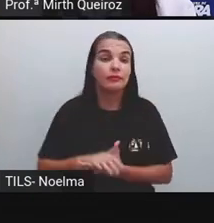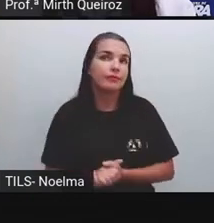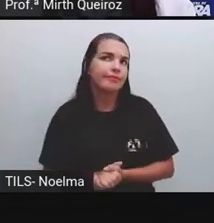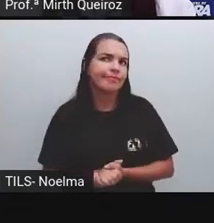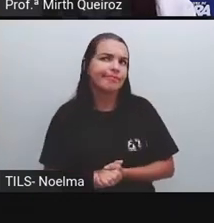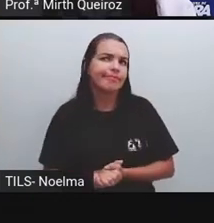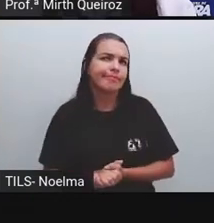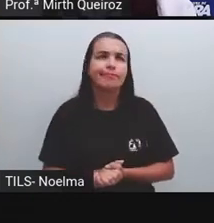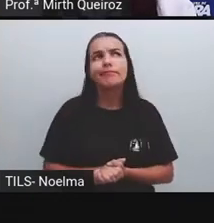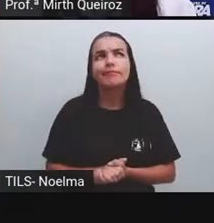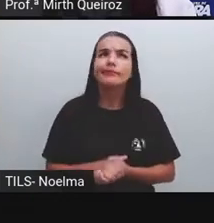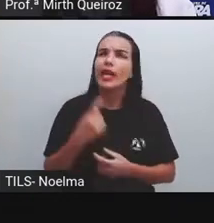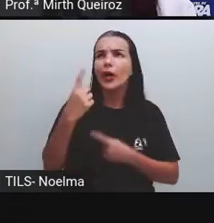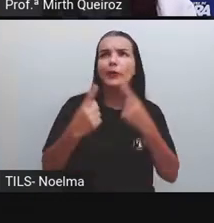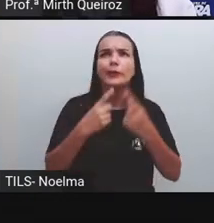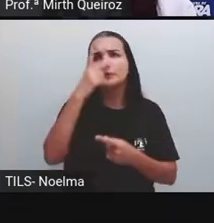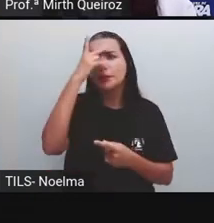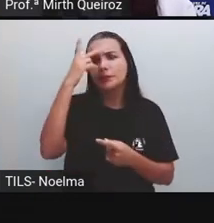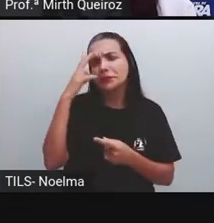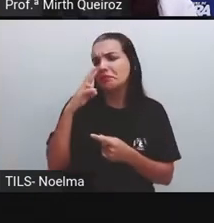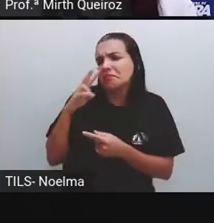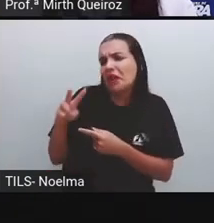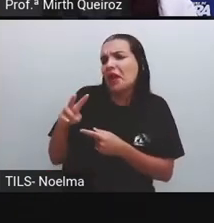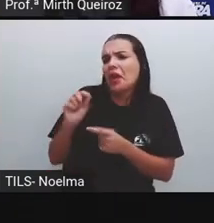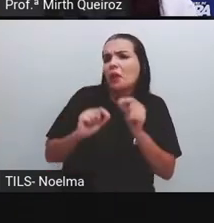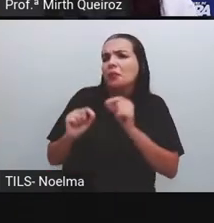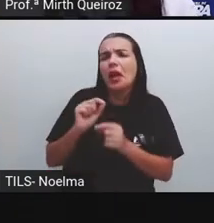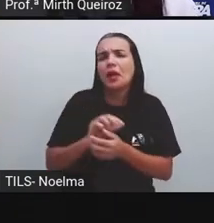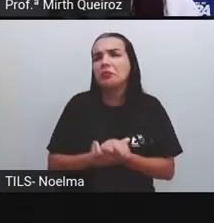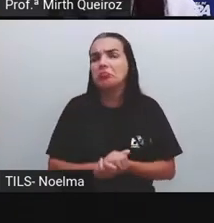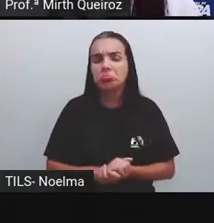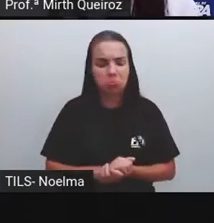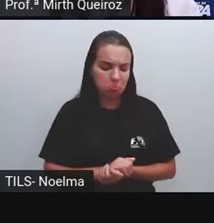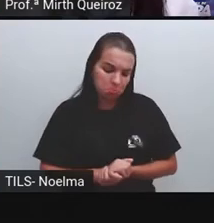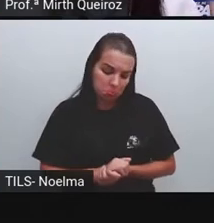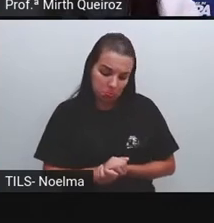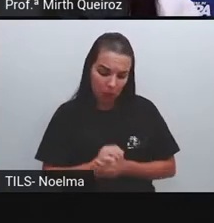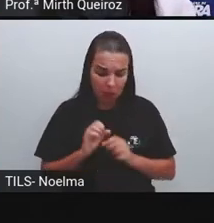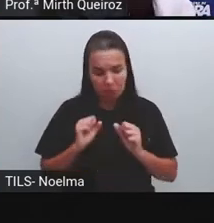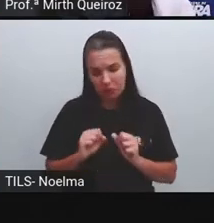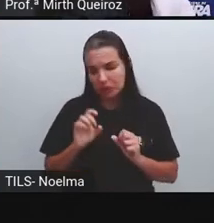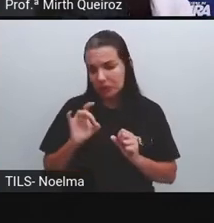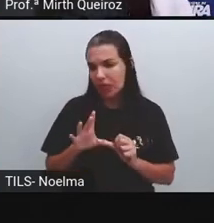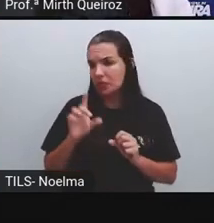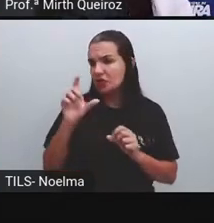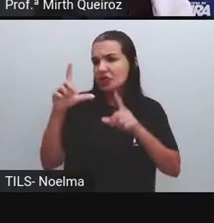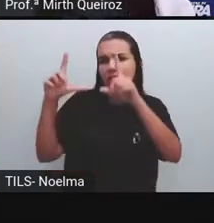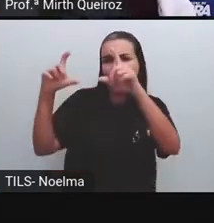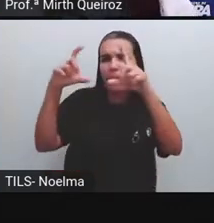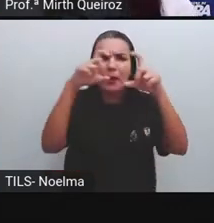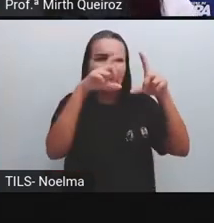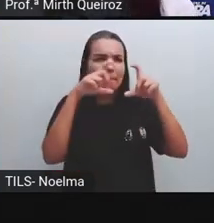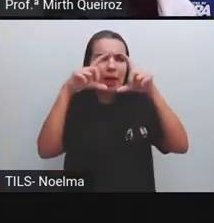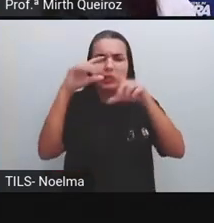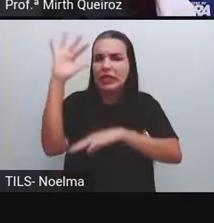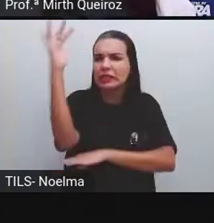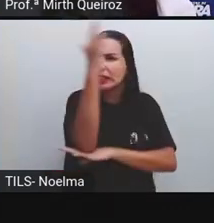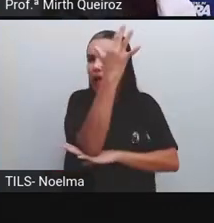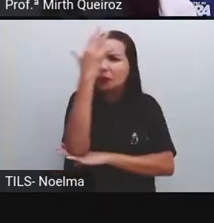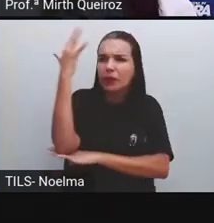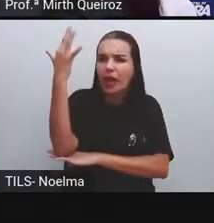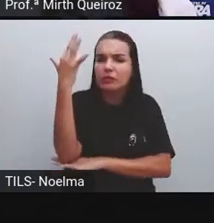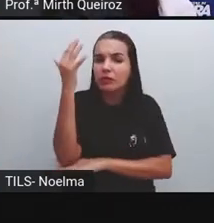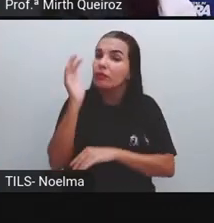Muitas pessoas podem dizer que paisagem é uma imagem da natureza. Isso seria paisagem?